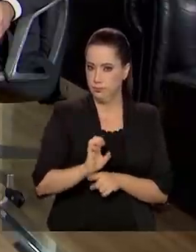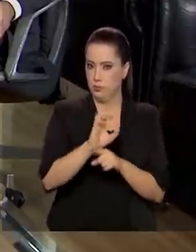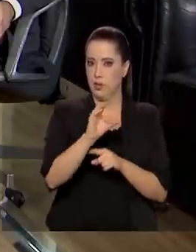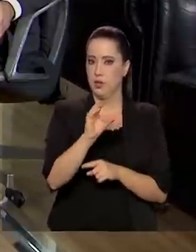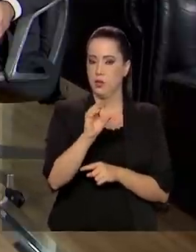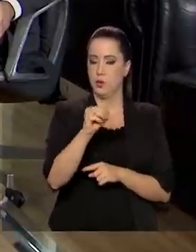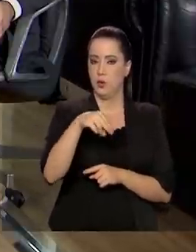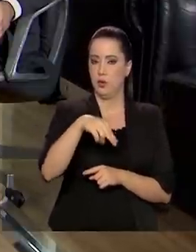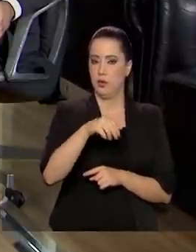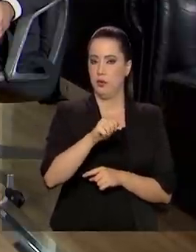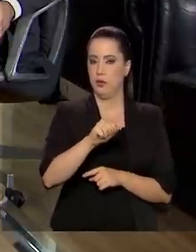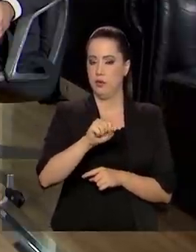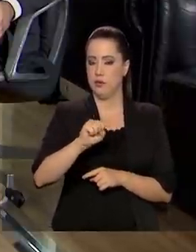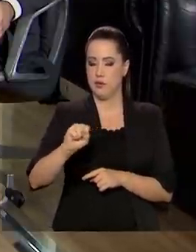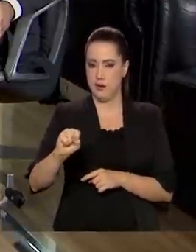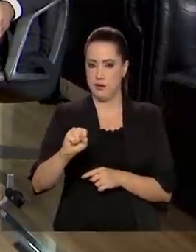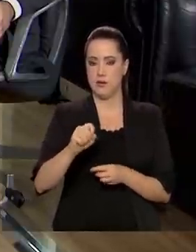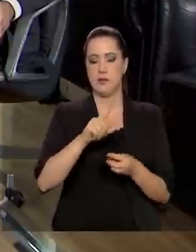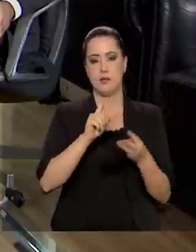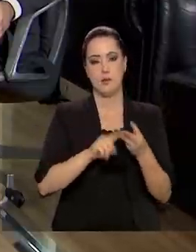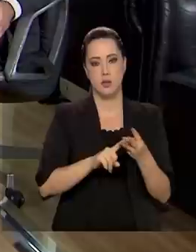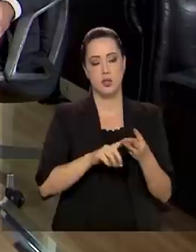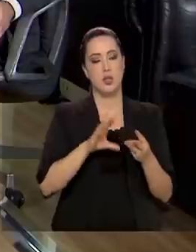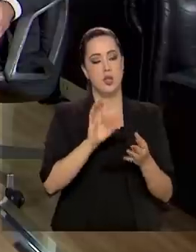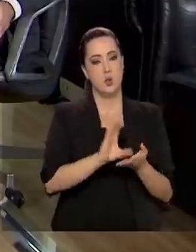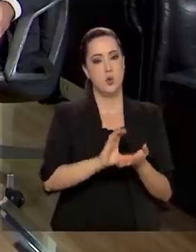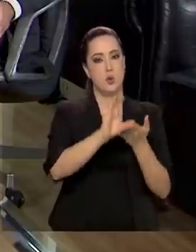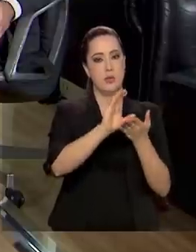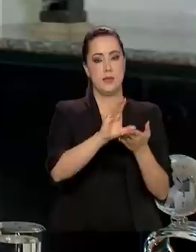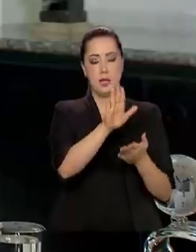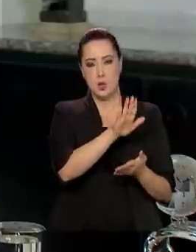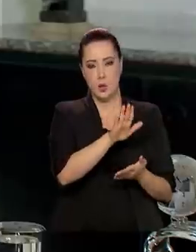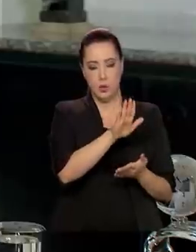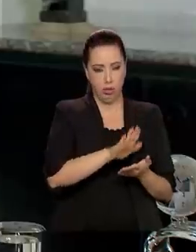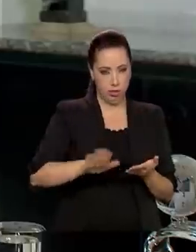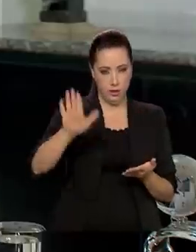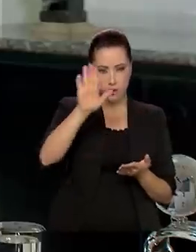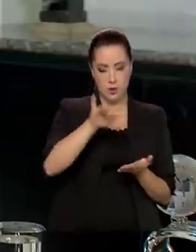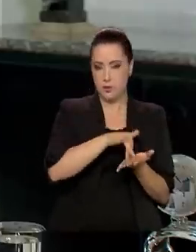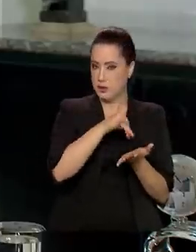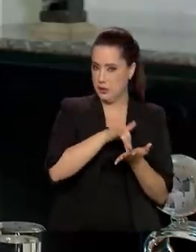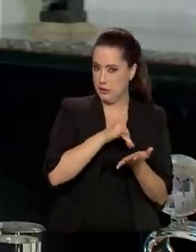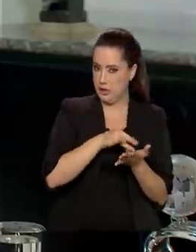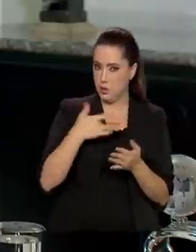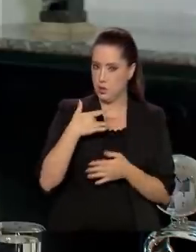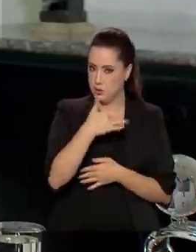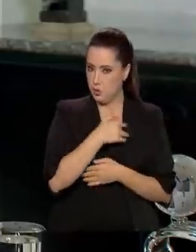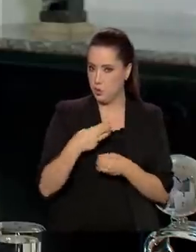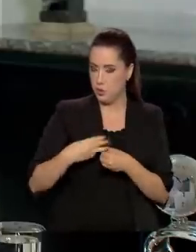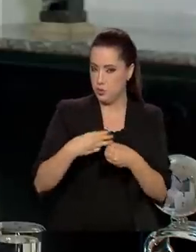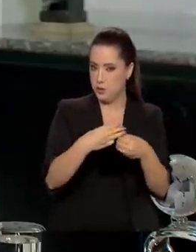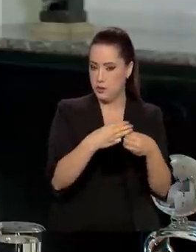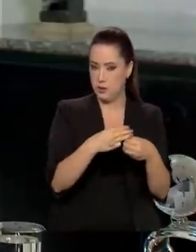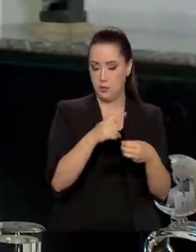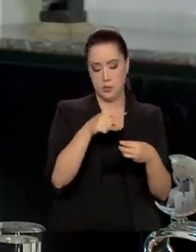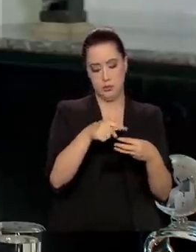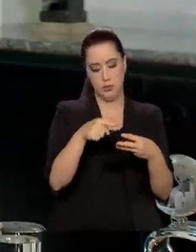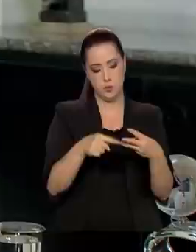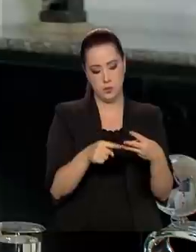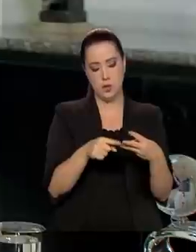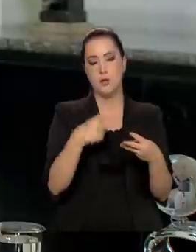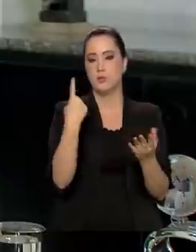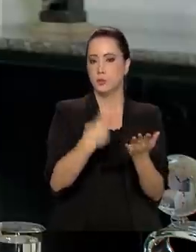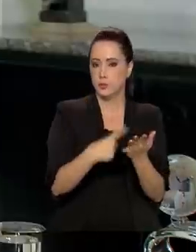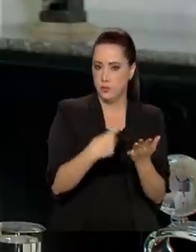CONAS, e o Conselho Nacional de Secretários de Saúde dos Municípios, o CONASEMES. Se reúne, se nós vamos mandar